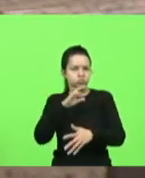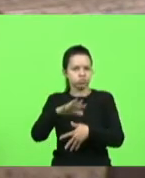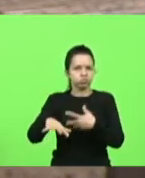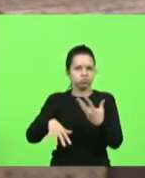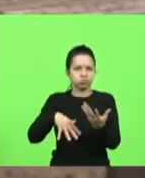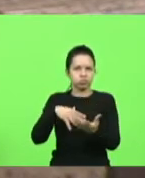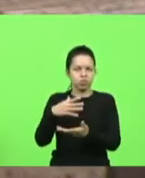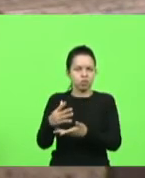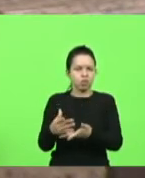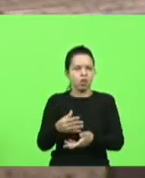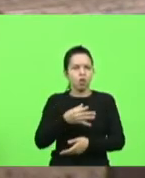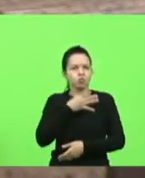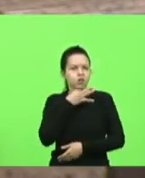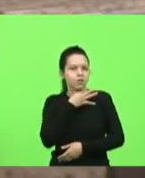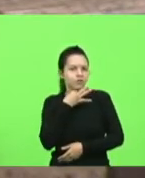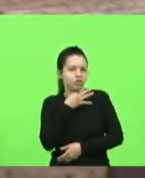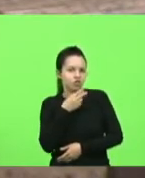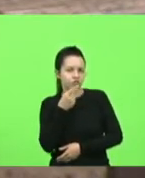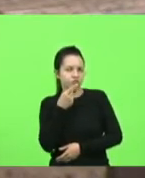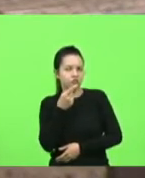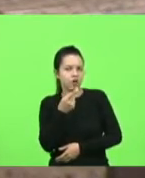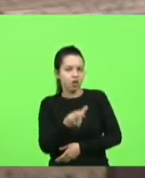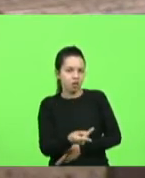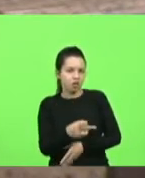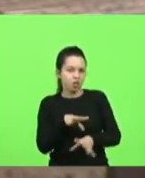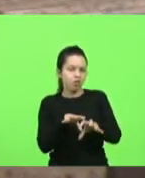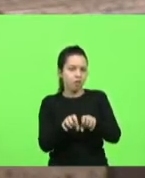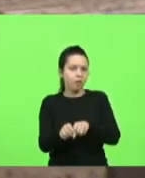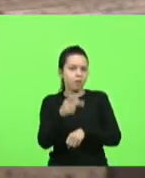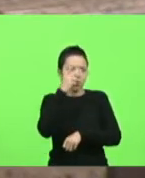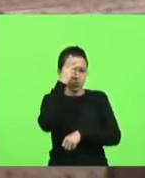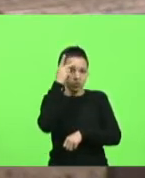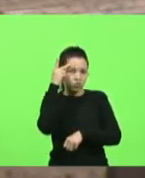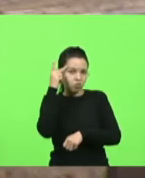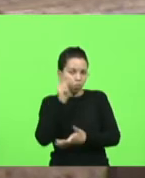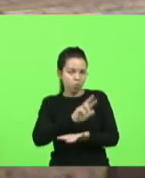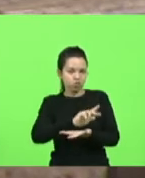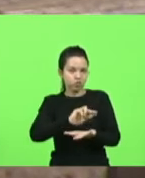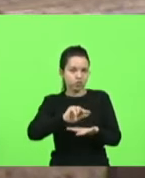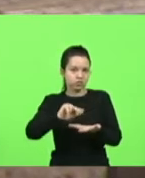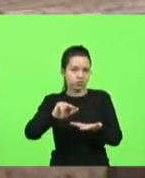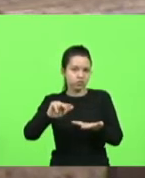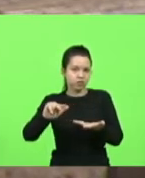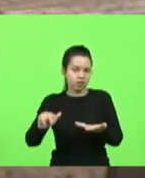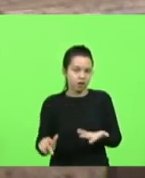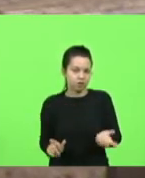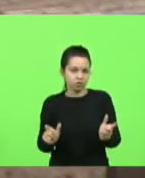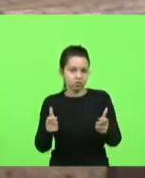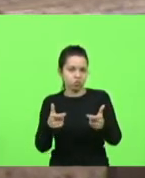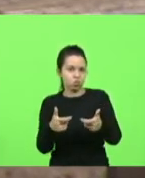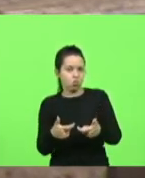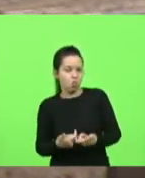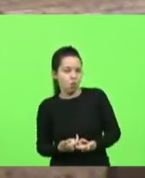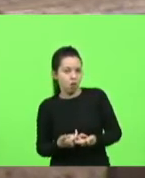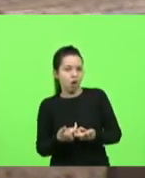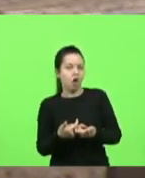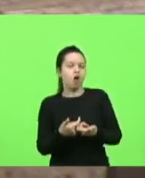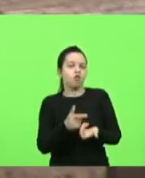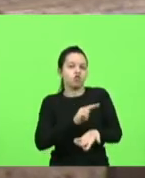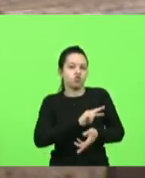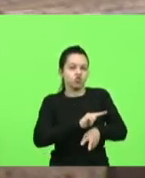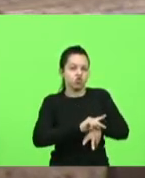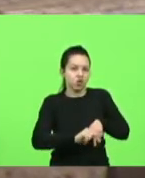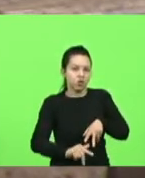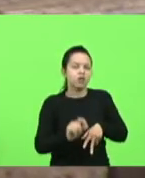travesti falando formando pessoas em diversidade sexual e gênero quem é que paga impostos quem é tem seu